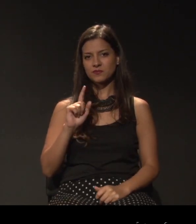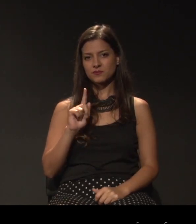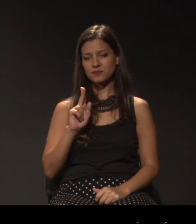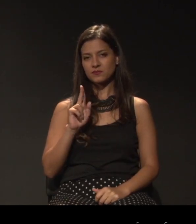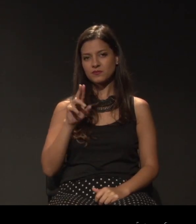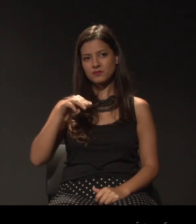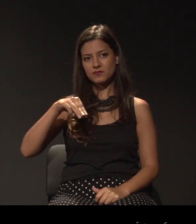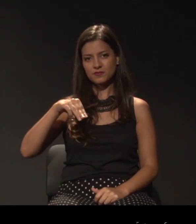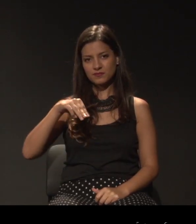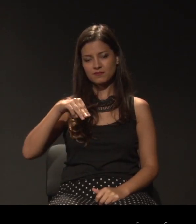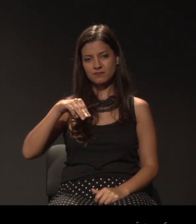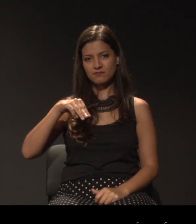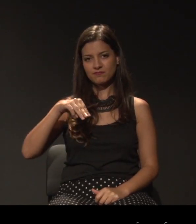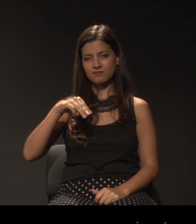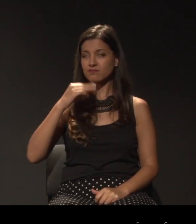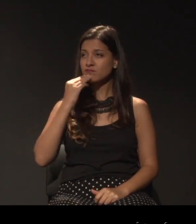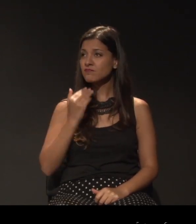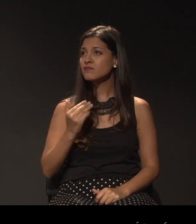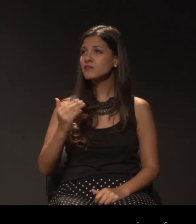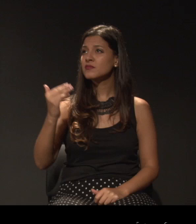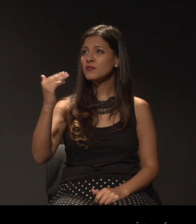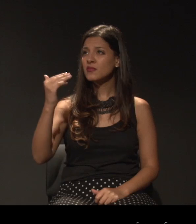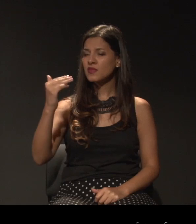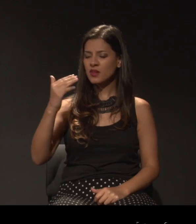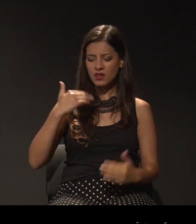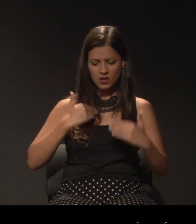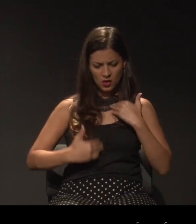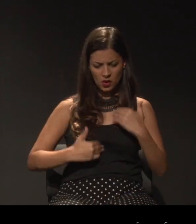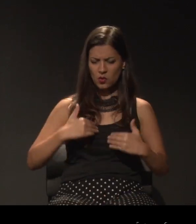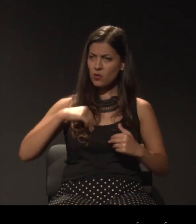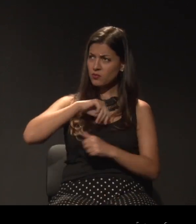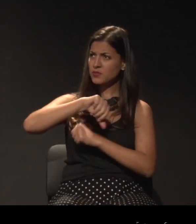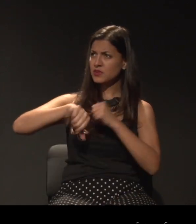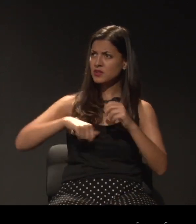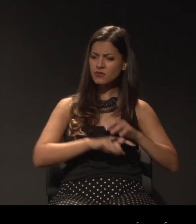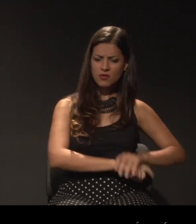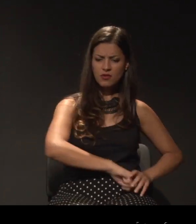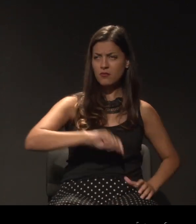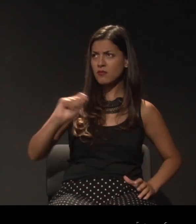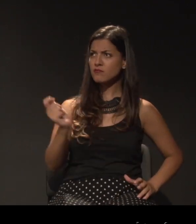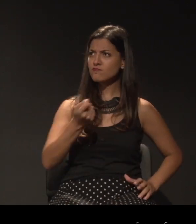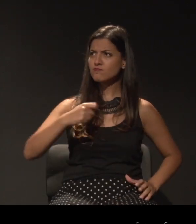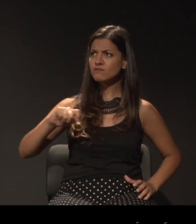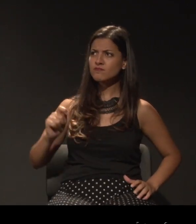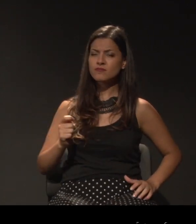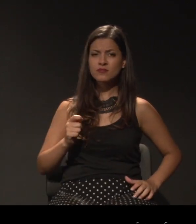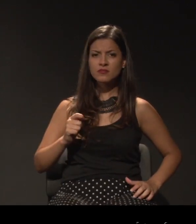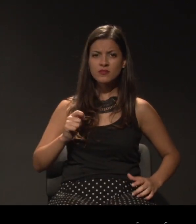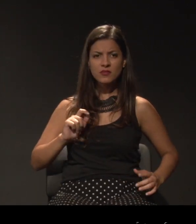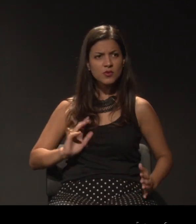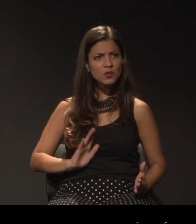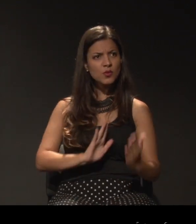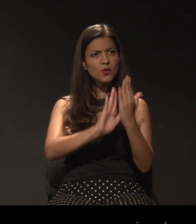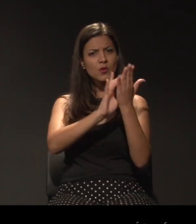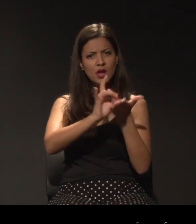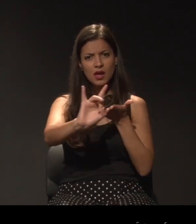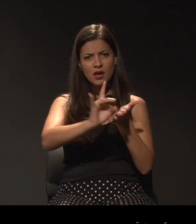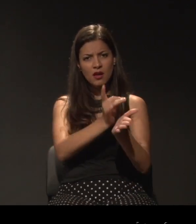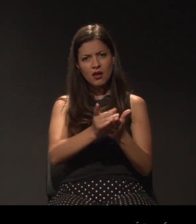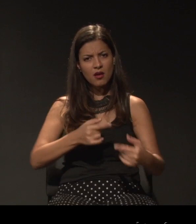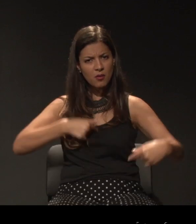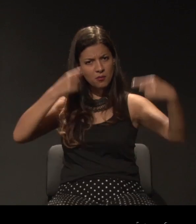Ogun, transforma meu corpo em espada para lutar contra o inimigo nessa guerra, injusta e sofrida.